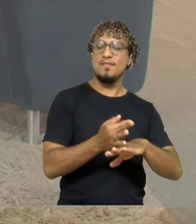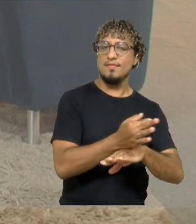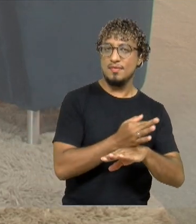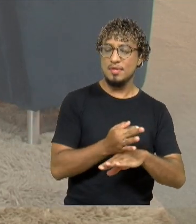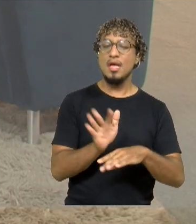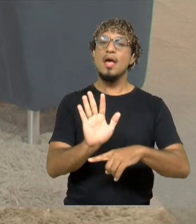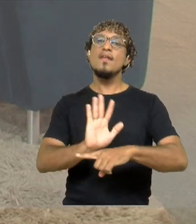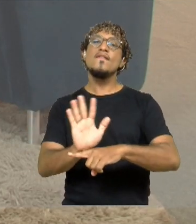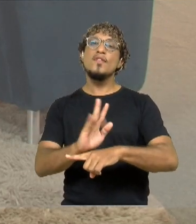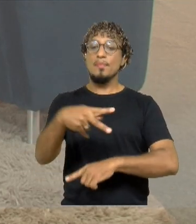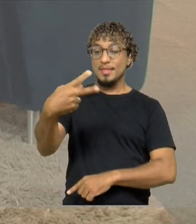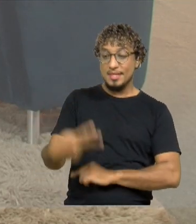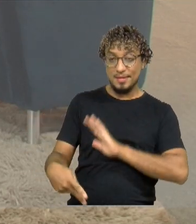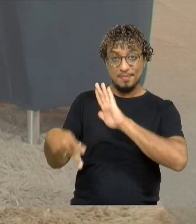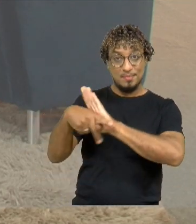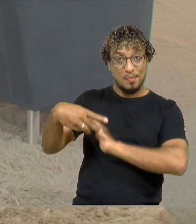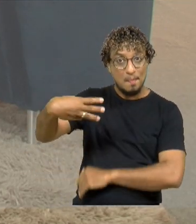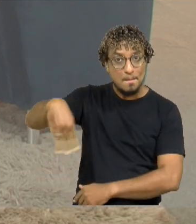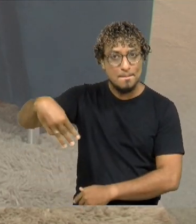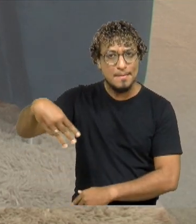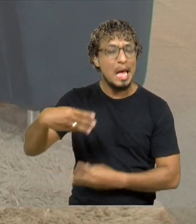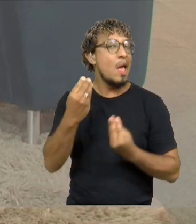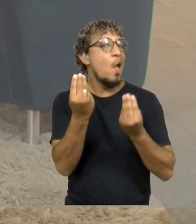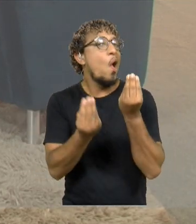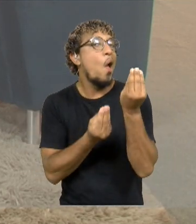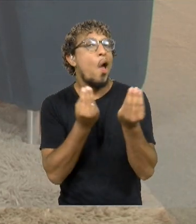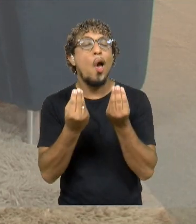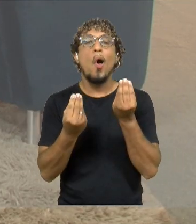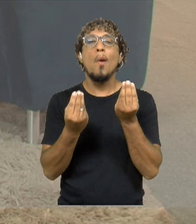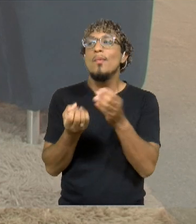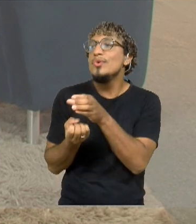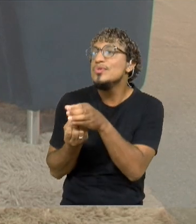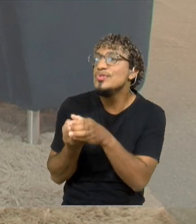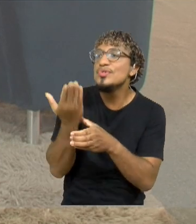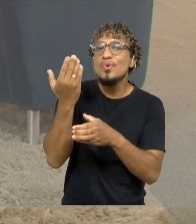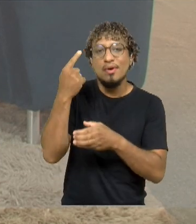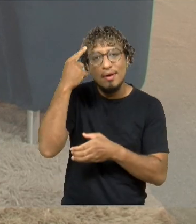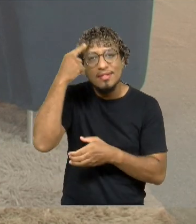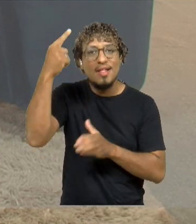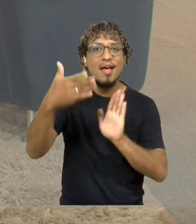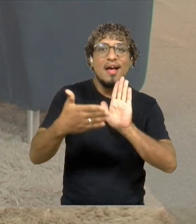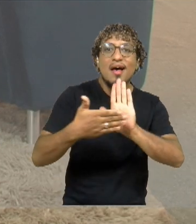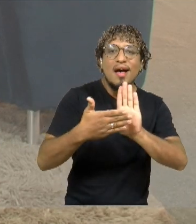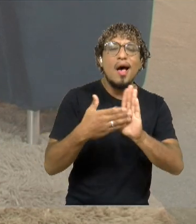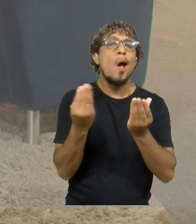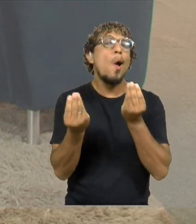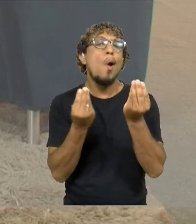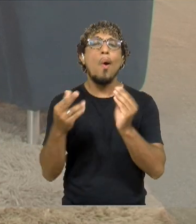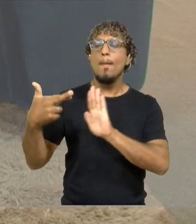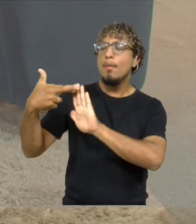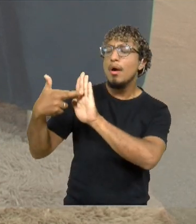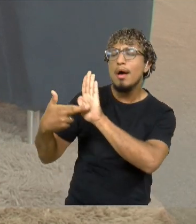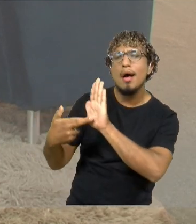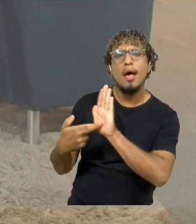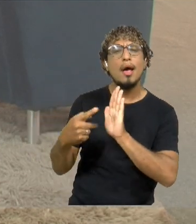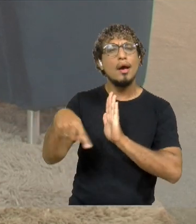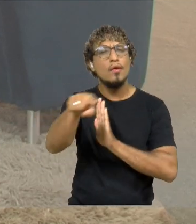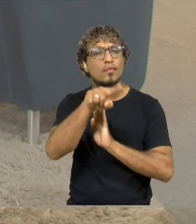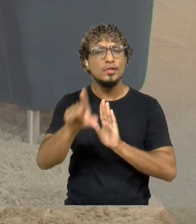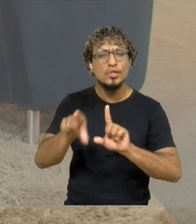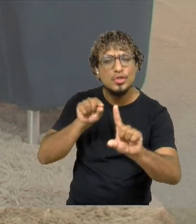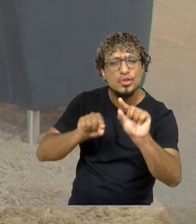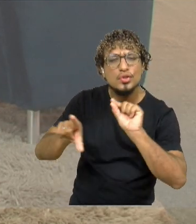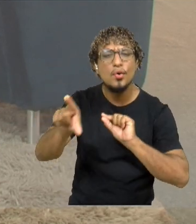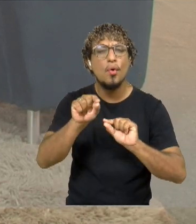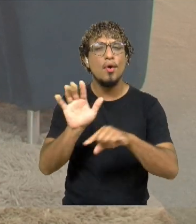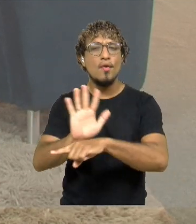os filmes maranhenses. Como é que nasce também essa proposta e como é que foi o critério aí que vocês escolheram os